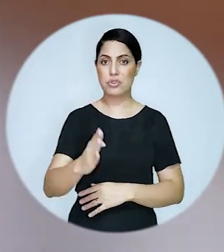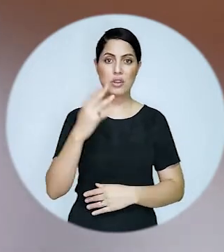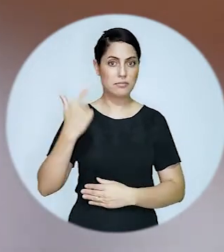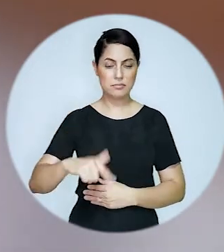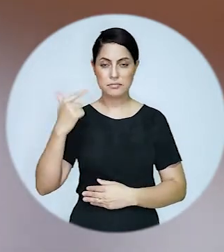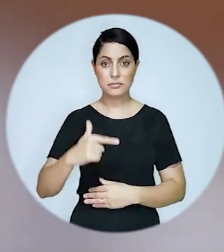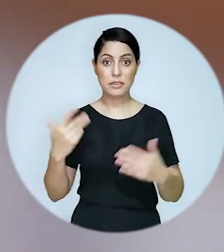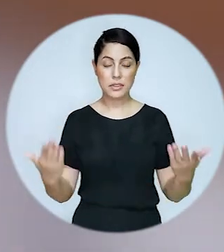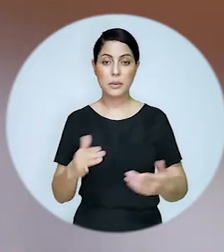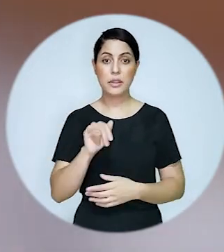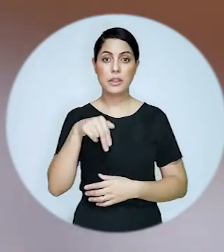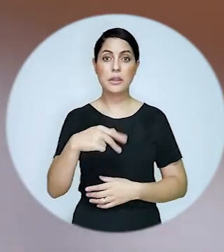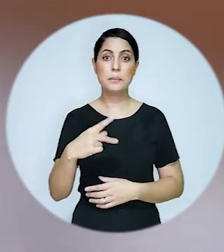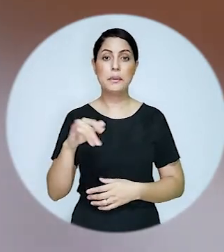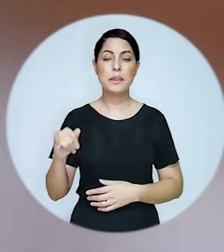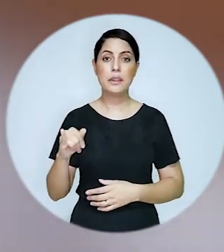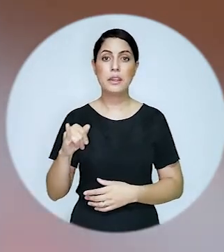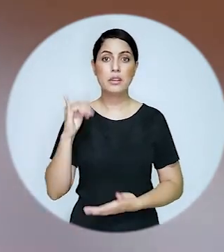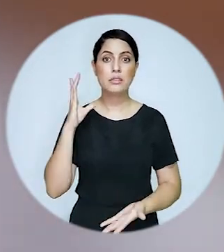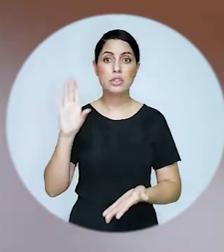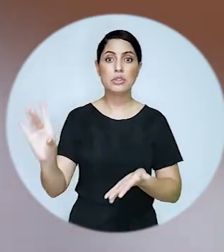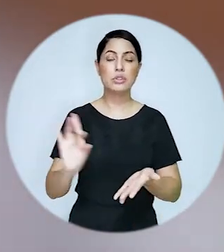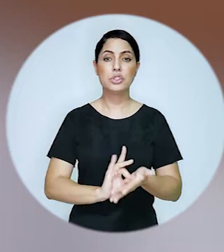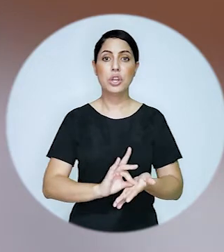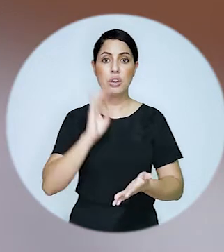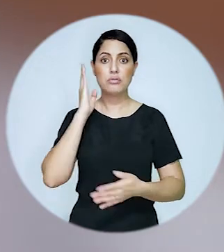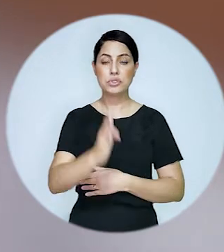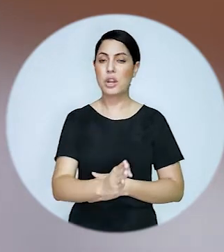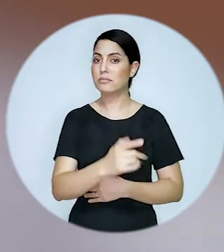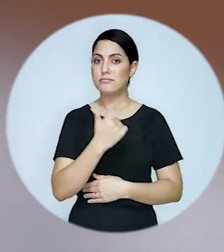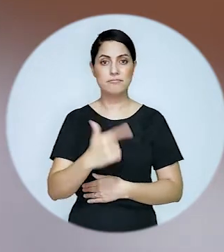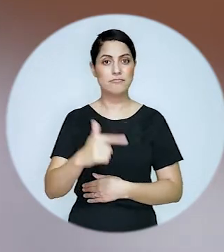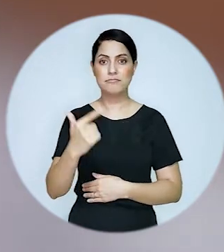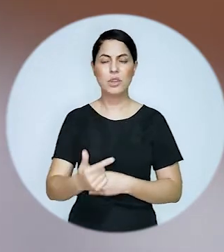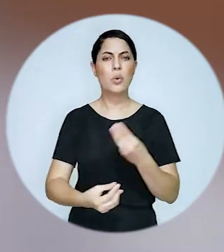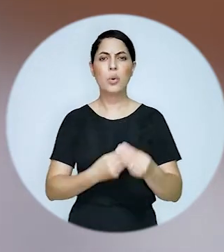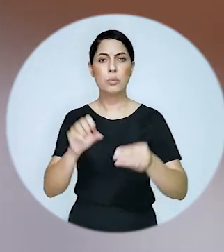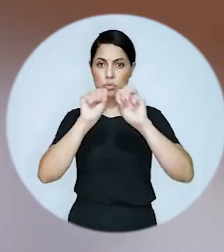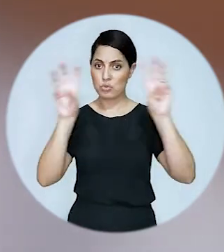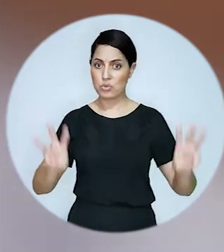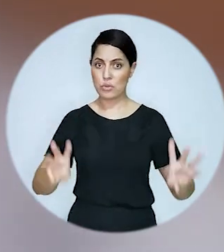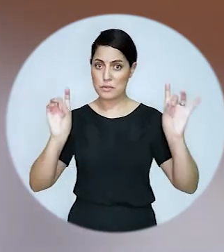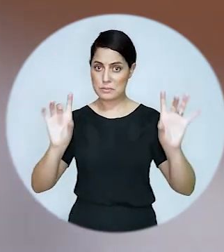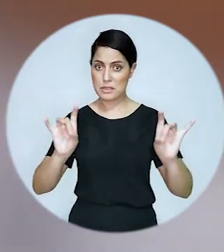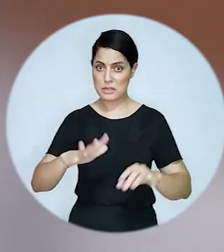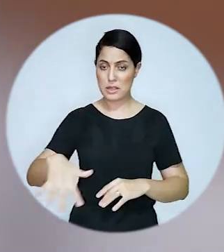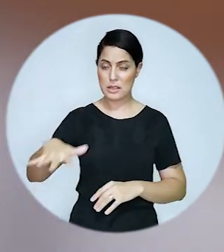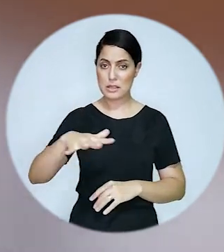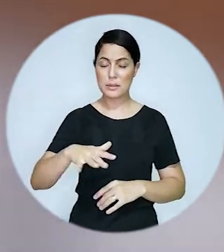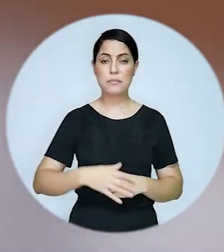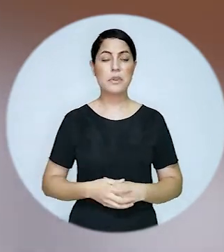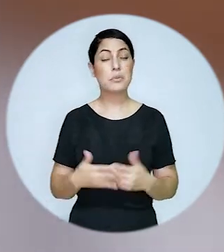processo automático. Então, o INPI não faz leitura de colidências, por exemplo. Isso só quem faz são softwares